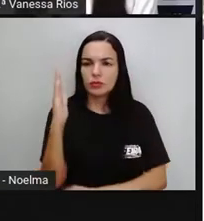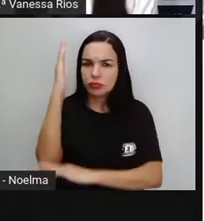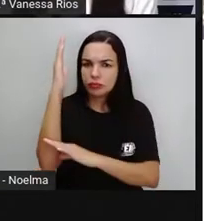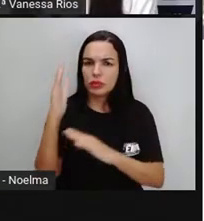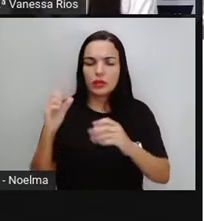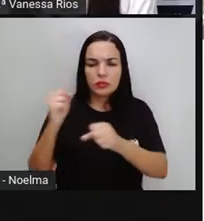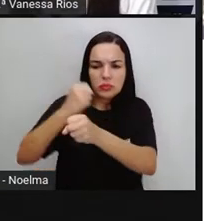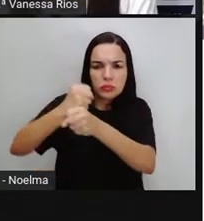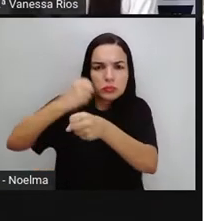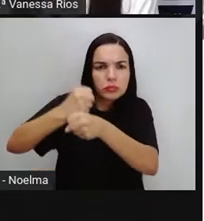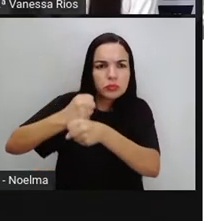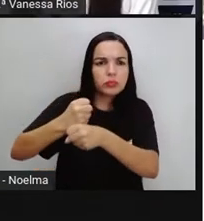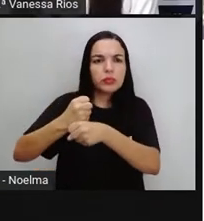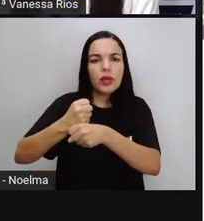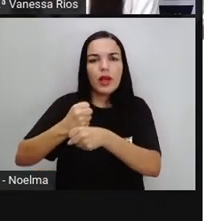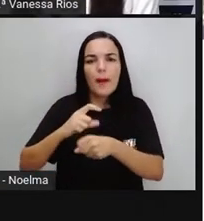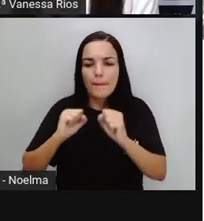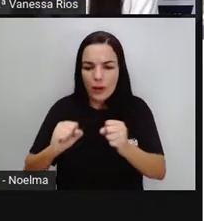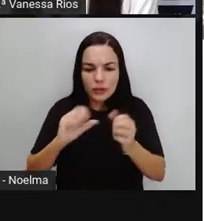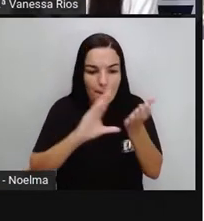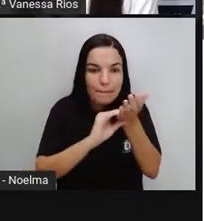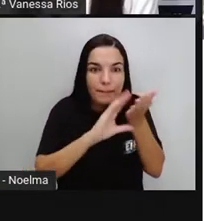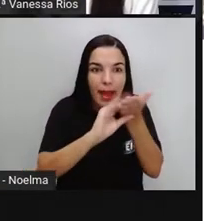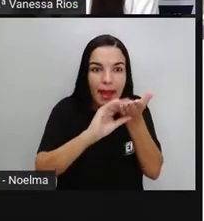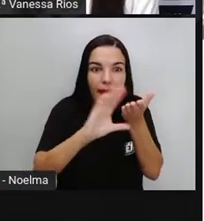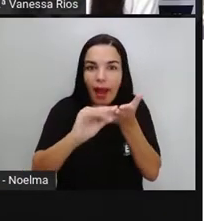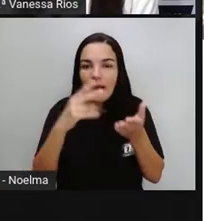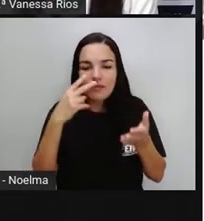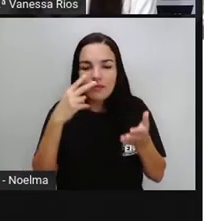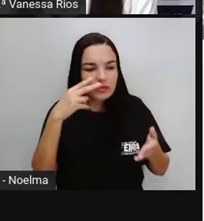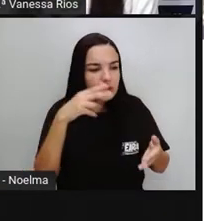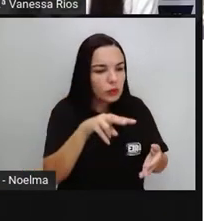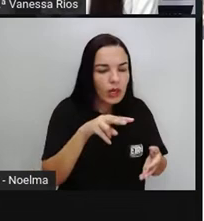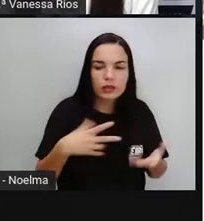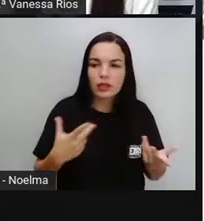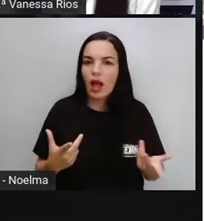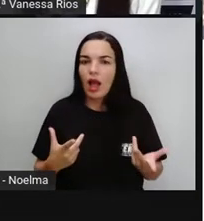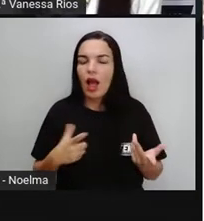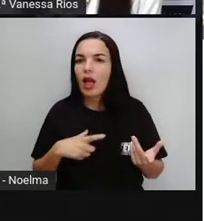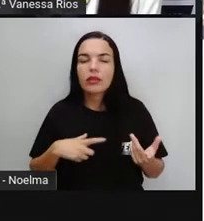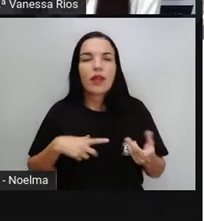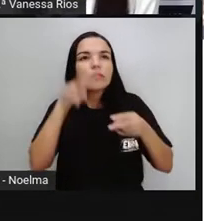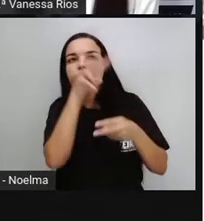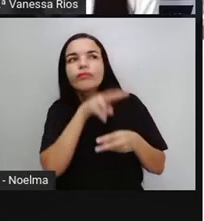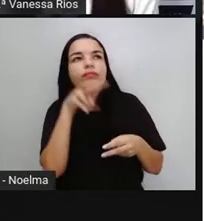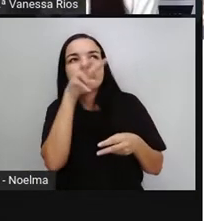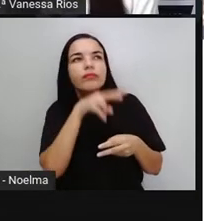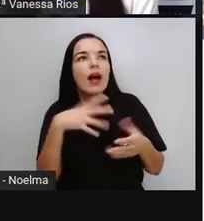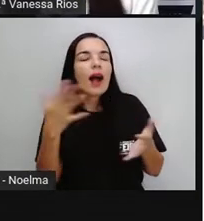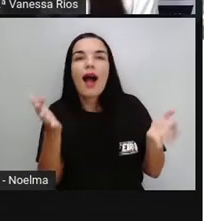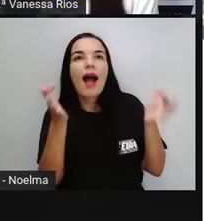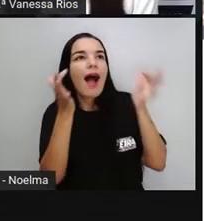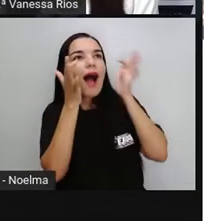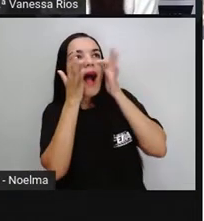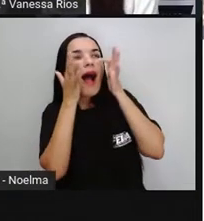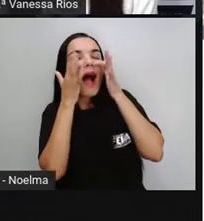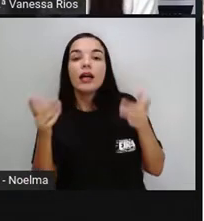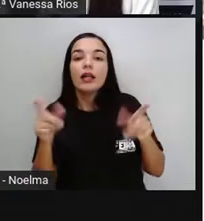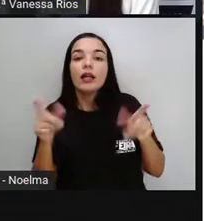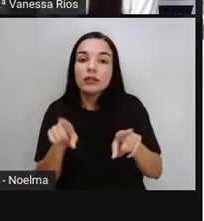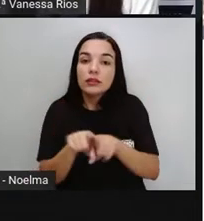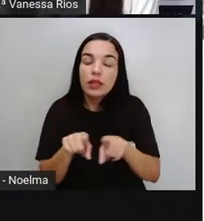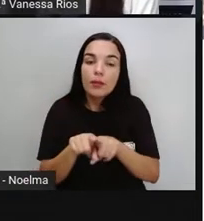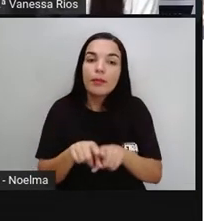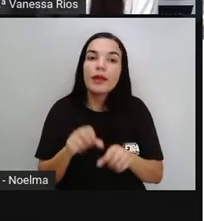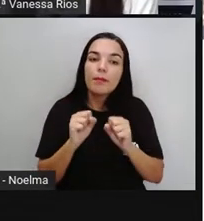coisas que a gente pode aí palpar, pegar, visualizar de uma forma mais concreta, como também aqueles bens